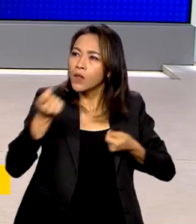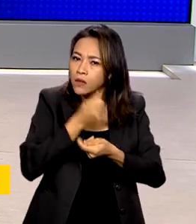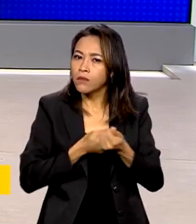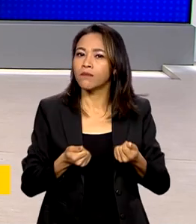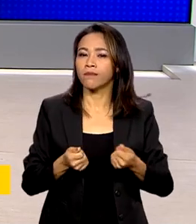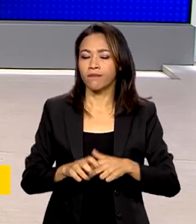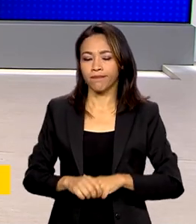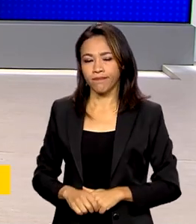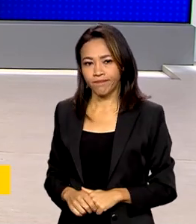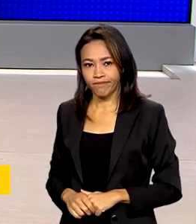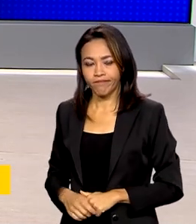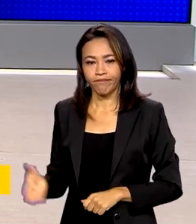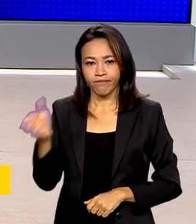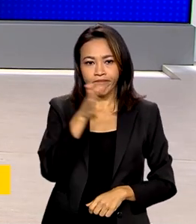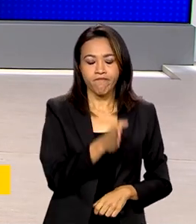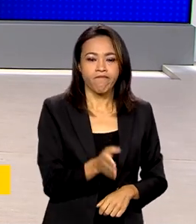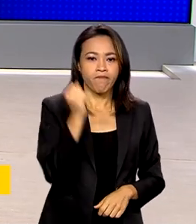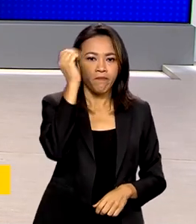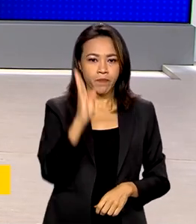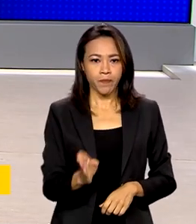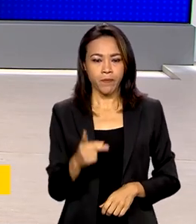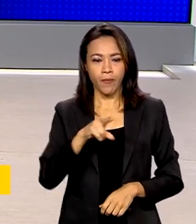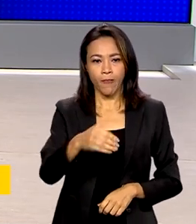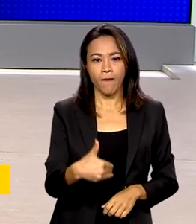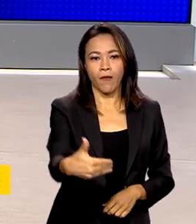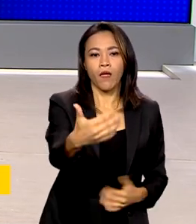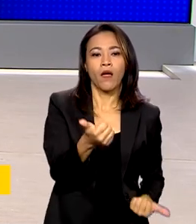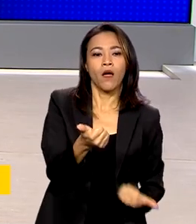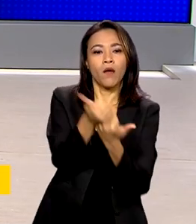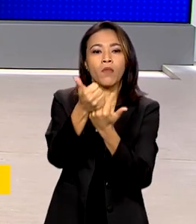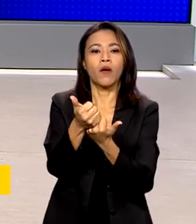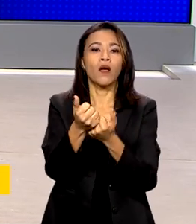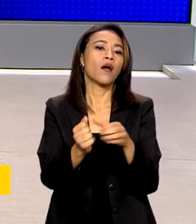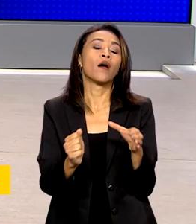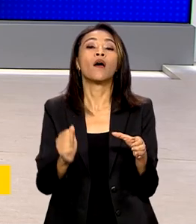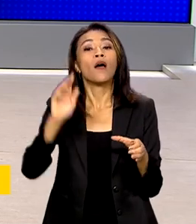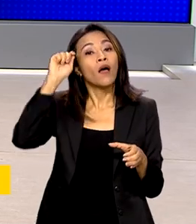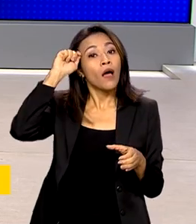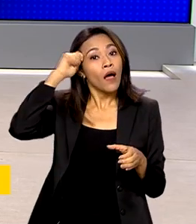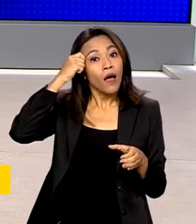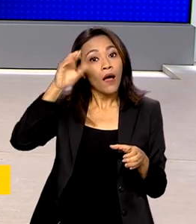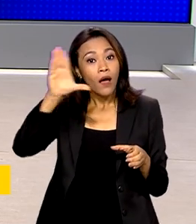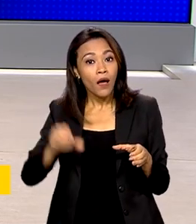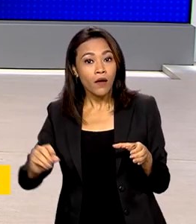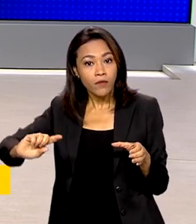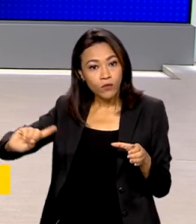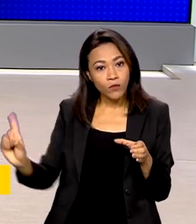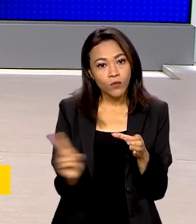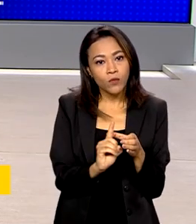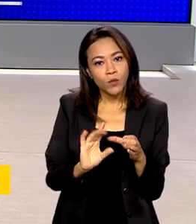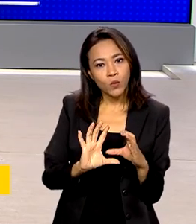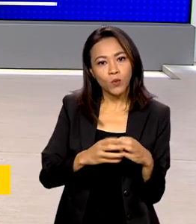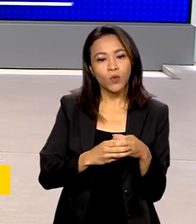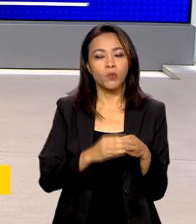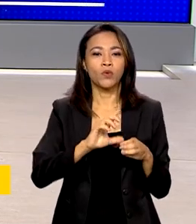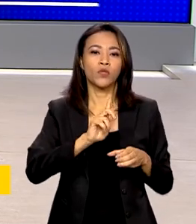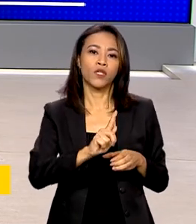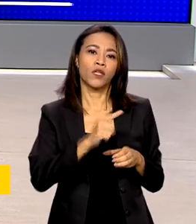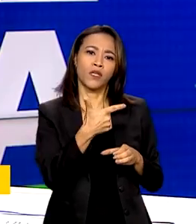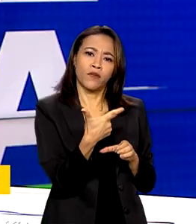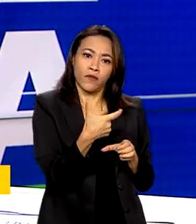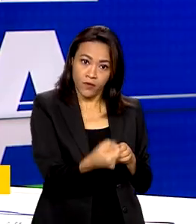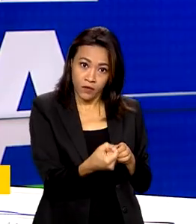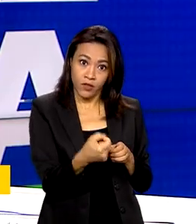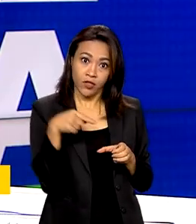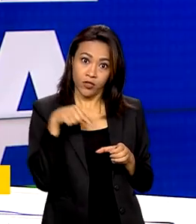O Brasil vai apoiar a entrada da União Africana no G20, grupo que reúne as maiores economias do mundo.